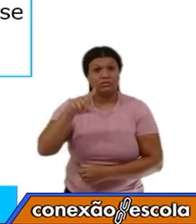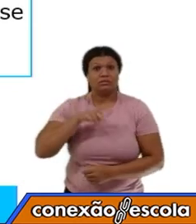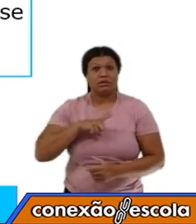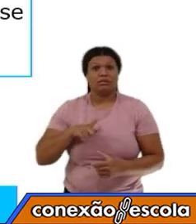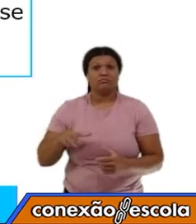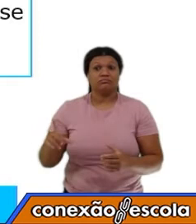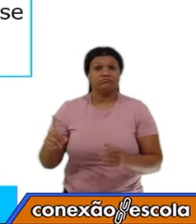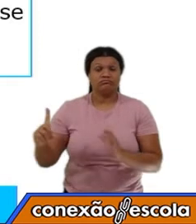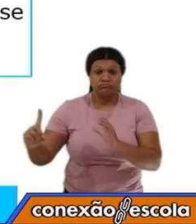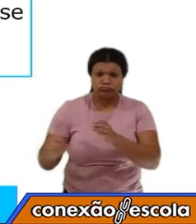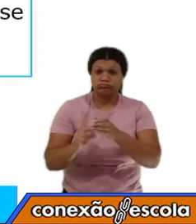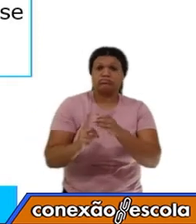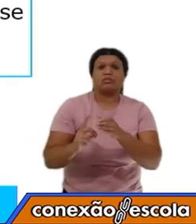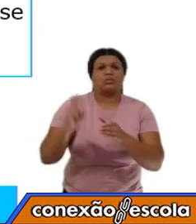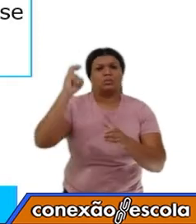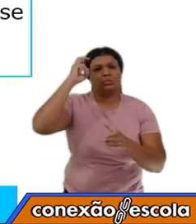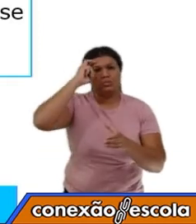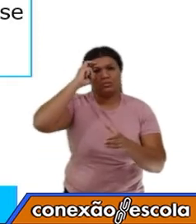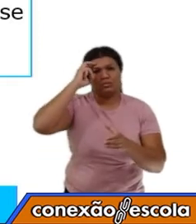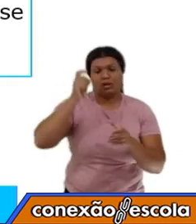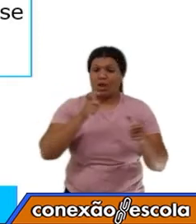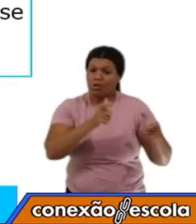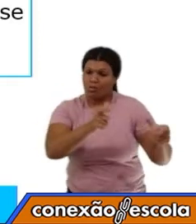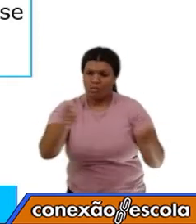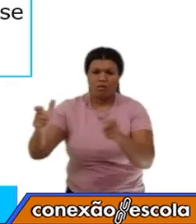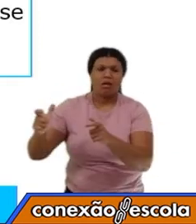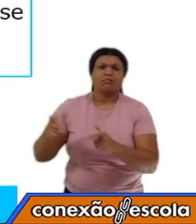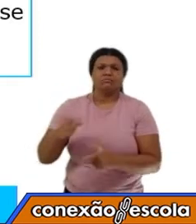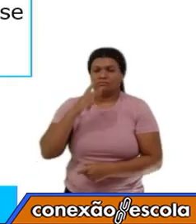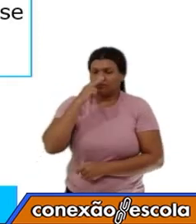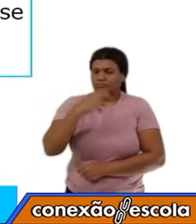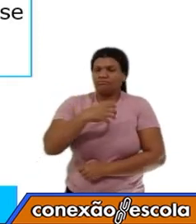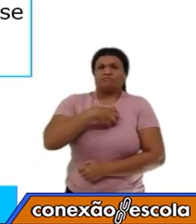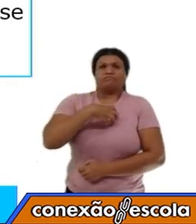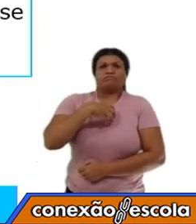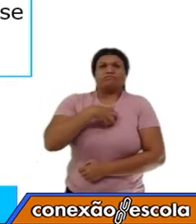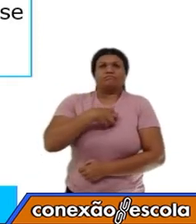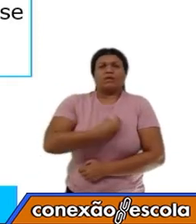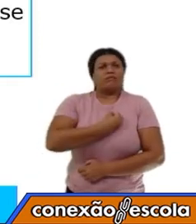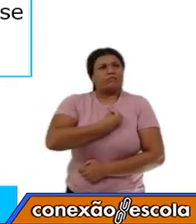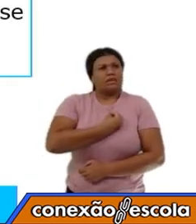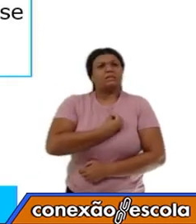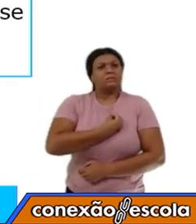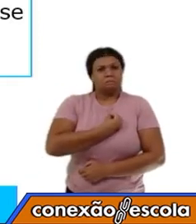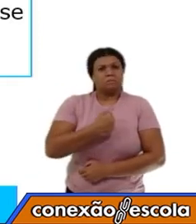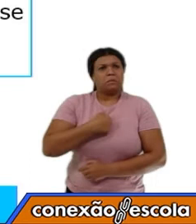cultura de um determinado lugar que faz sentido na sua vida.